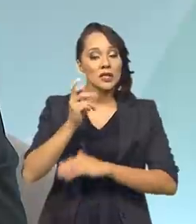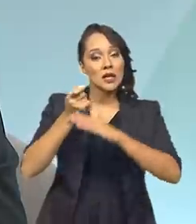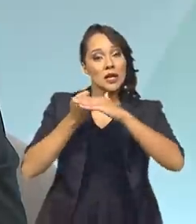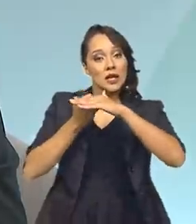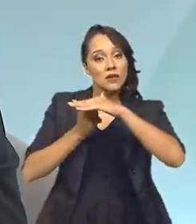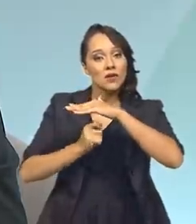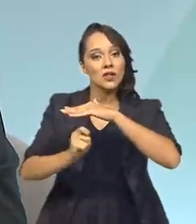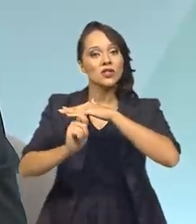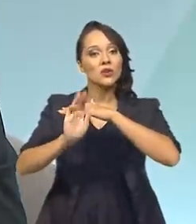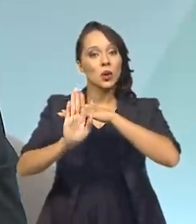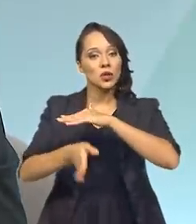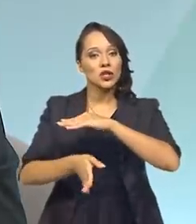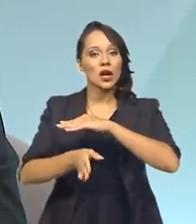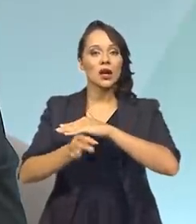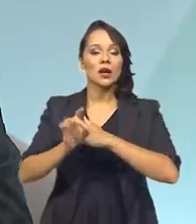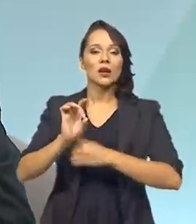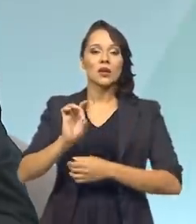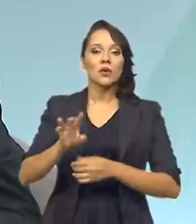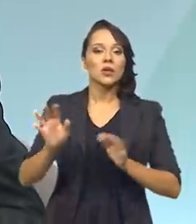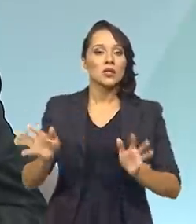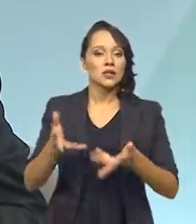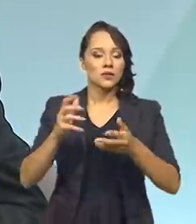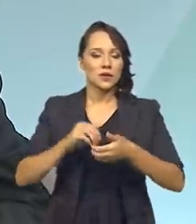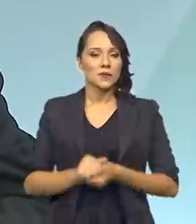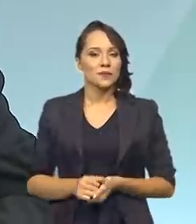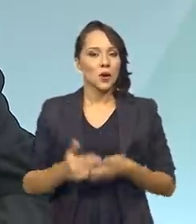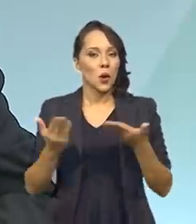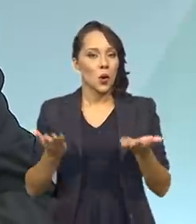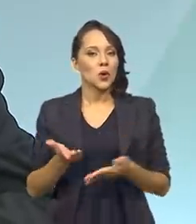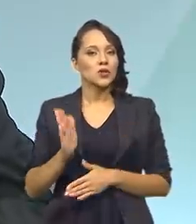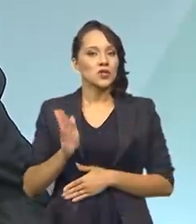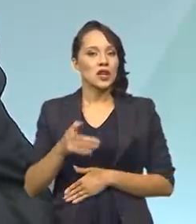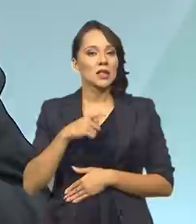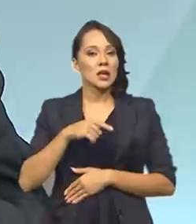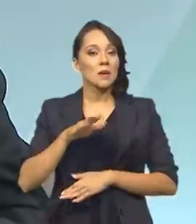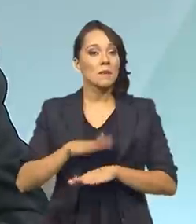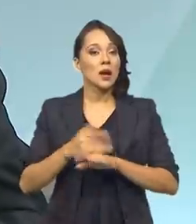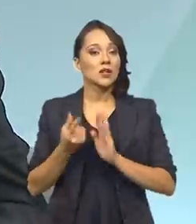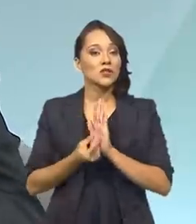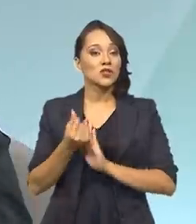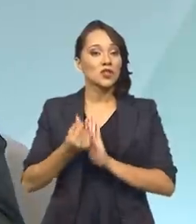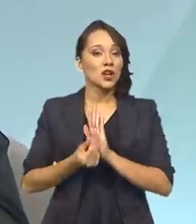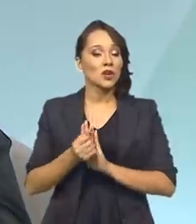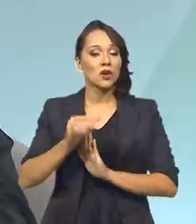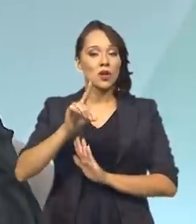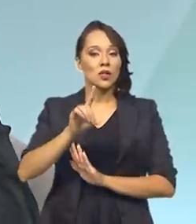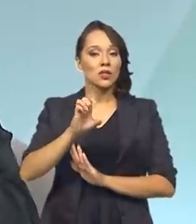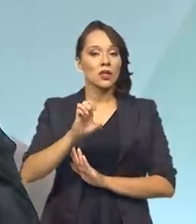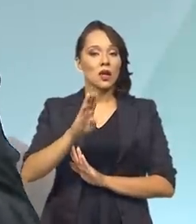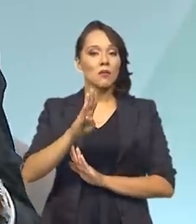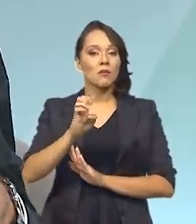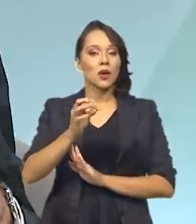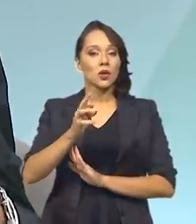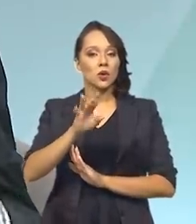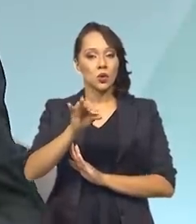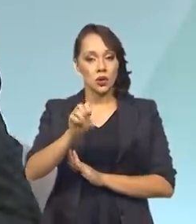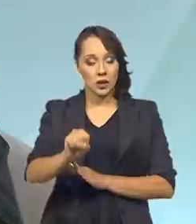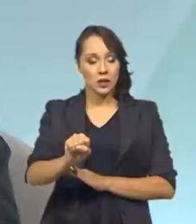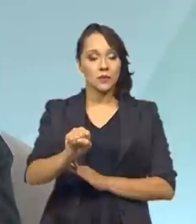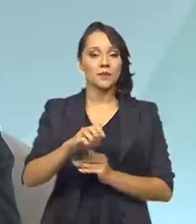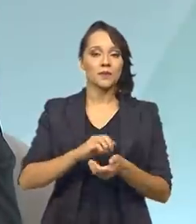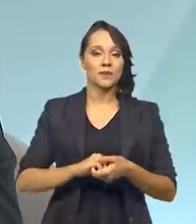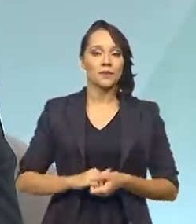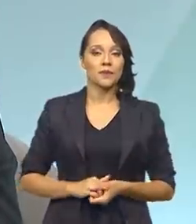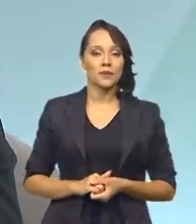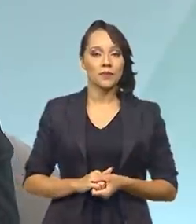apenas com debêntures incentivadas. Hoje já tem mais recursos com debêntures do que do Fundo de Garantia, que sempre historicamente foi esse funding.